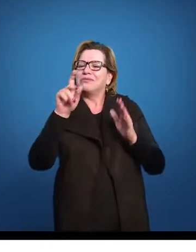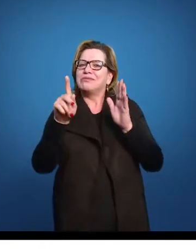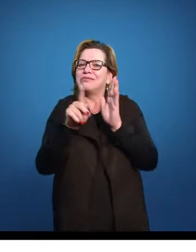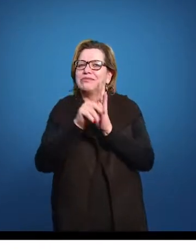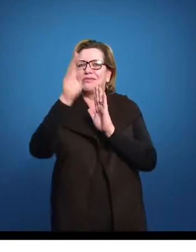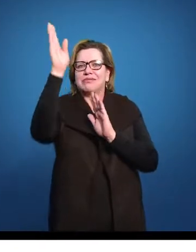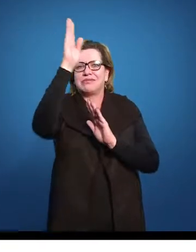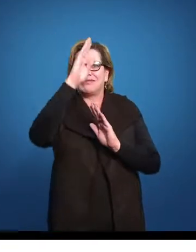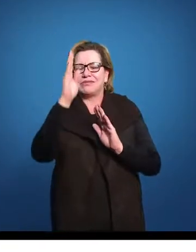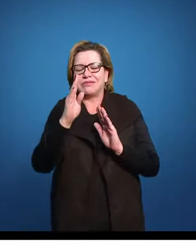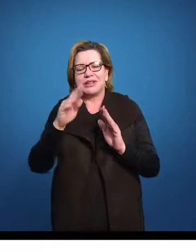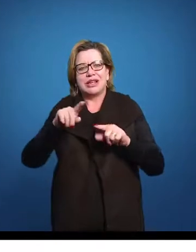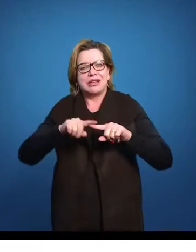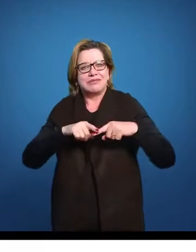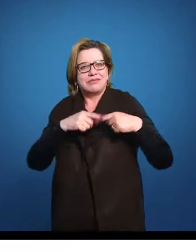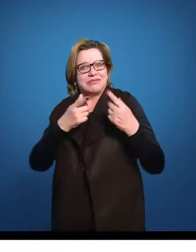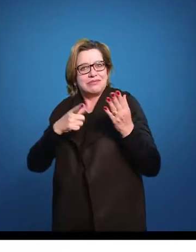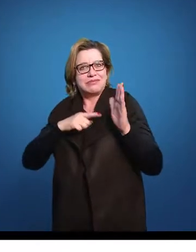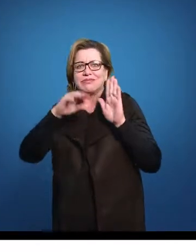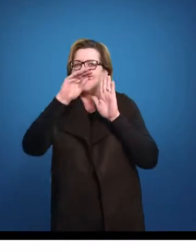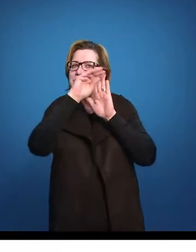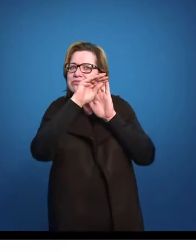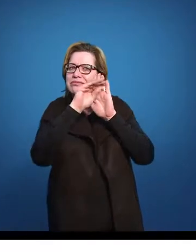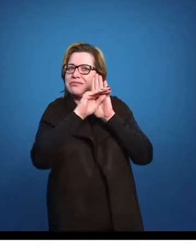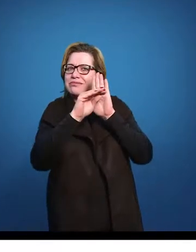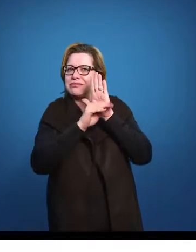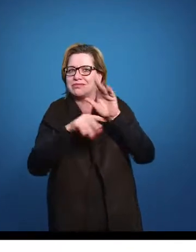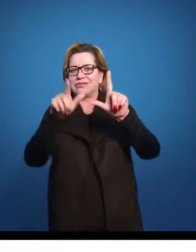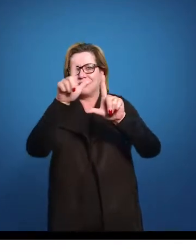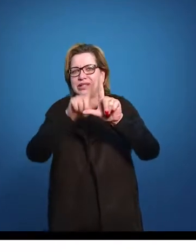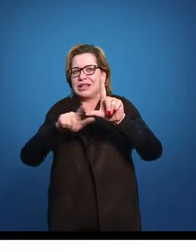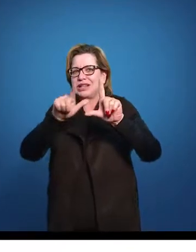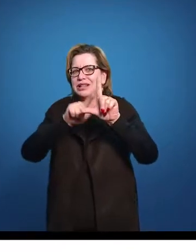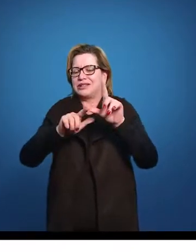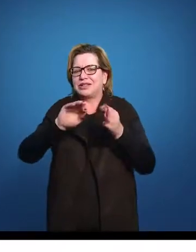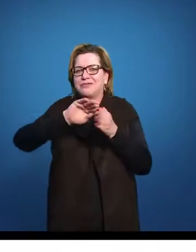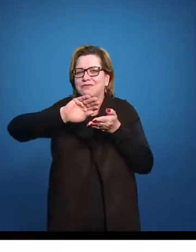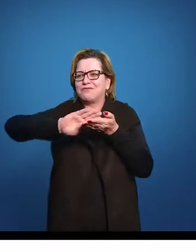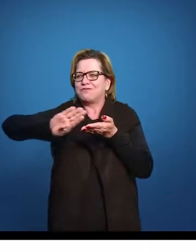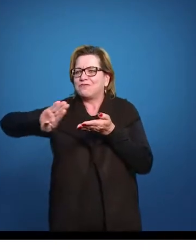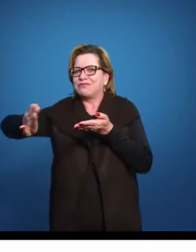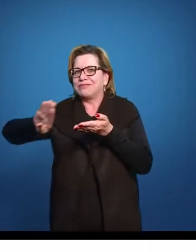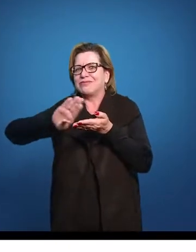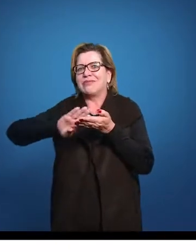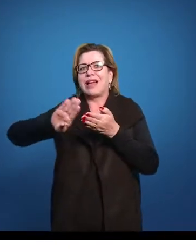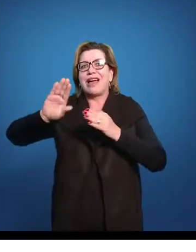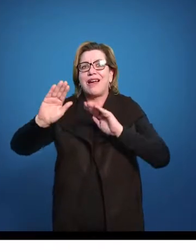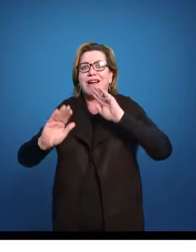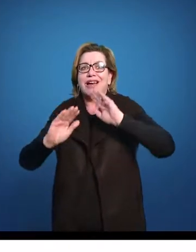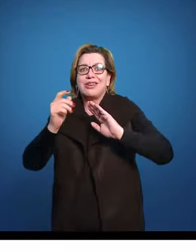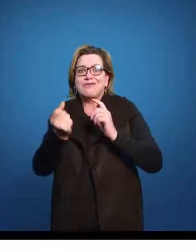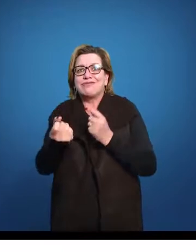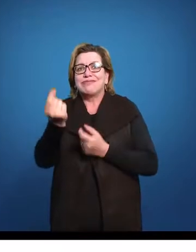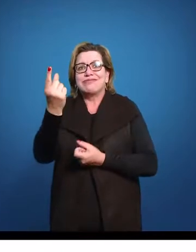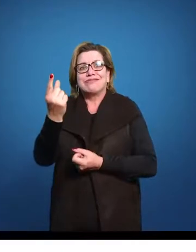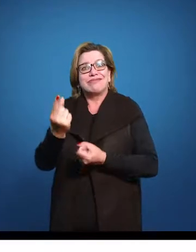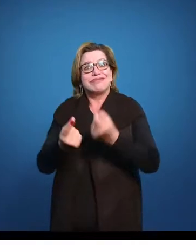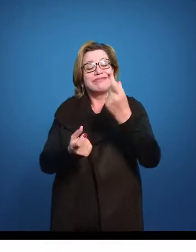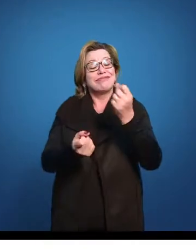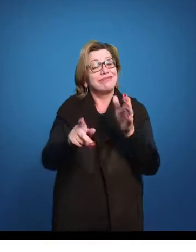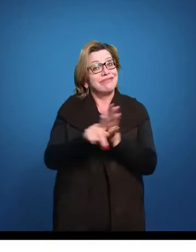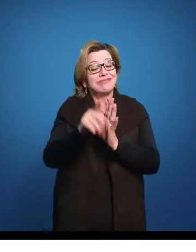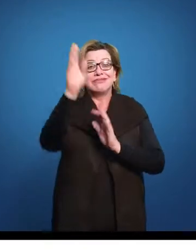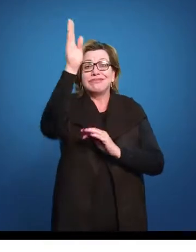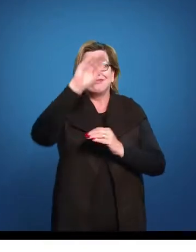projeto literário que deixa algumas partes, alguns elementos do nosso Brasil de fora, como é o caso do negro.